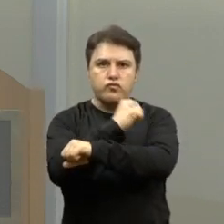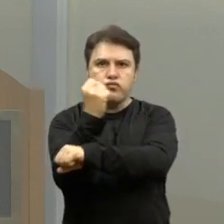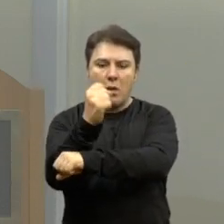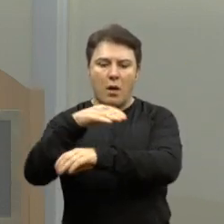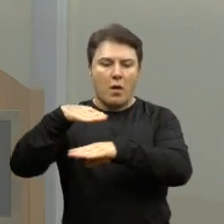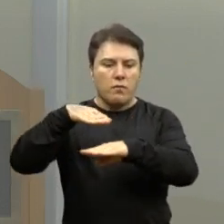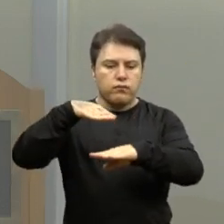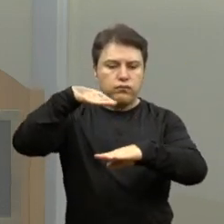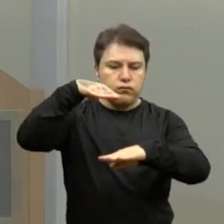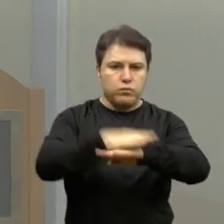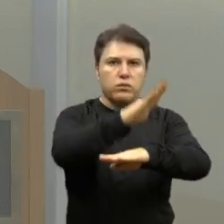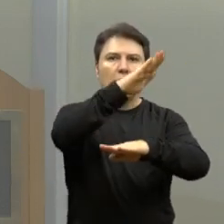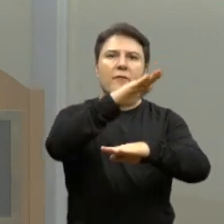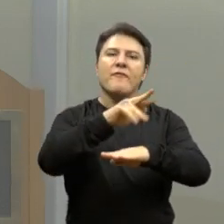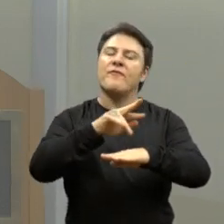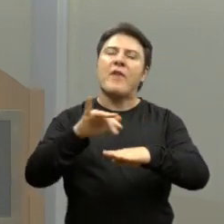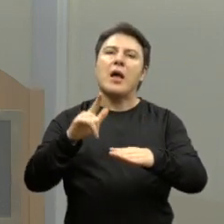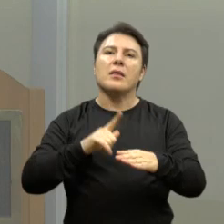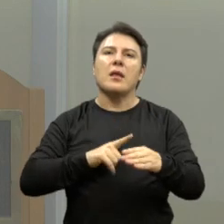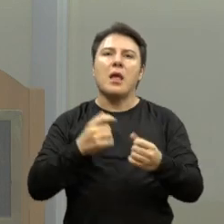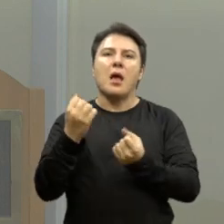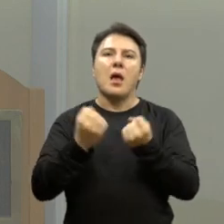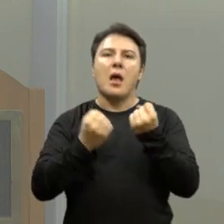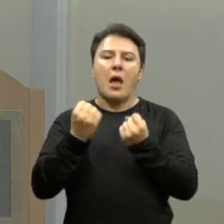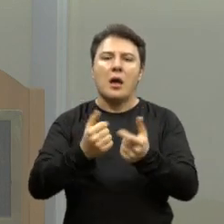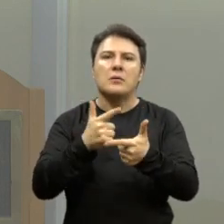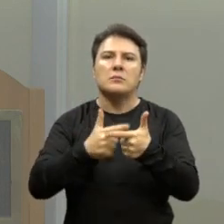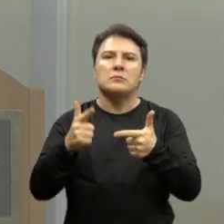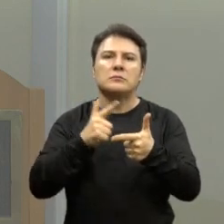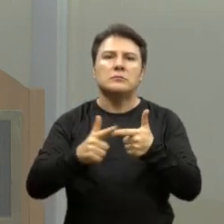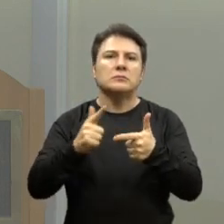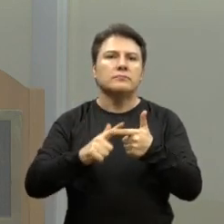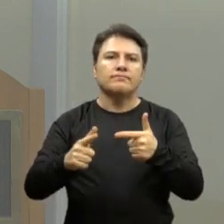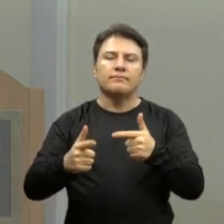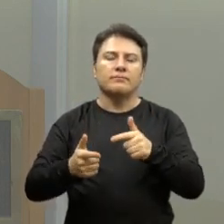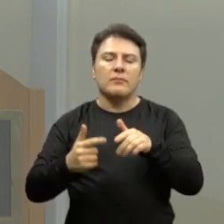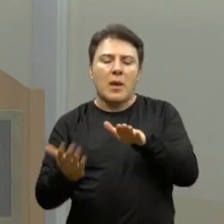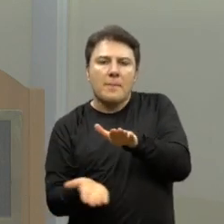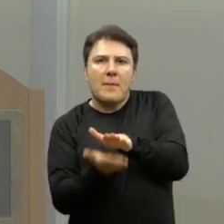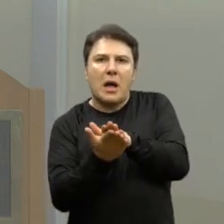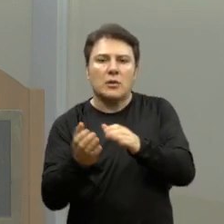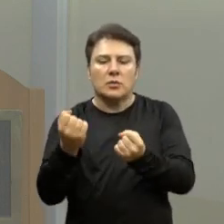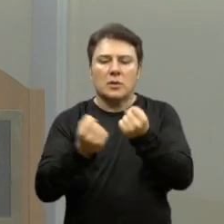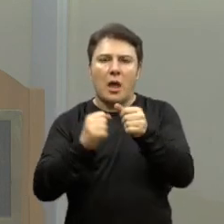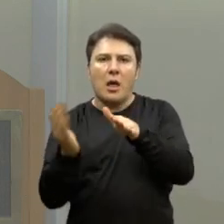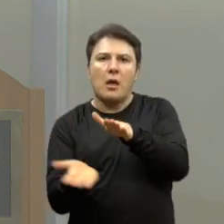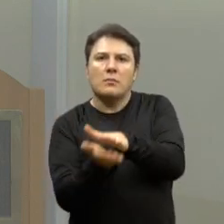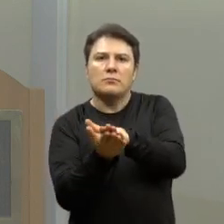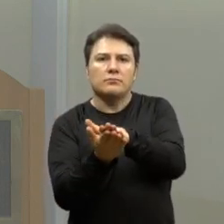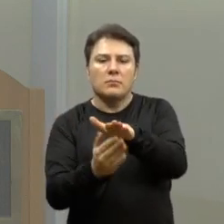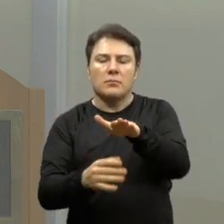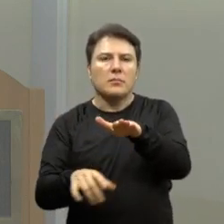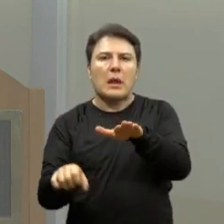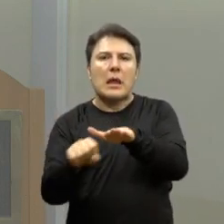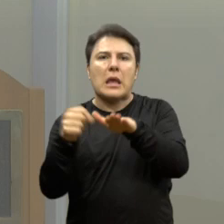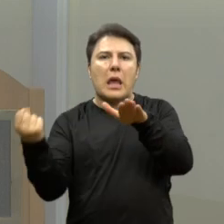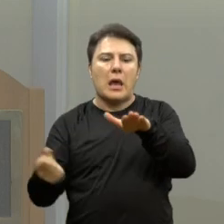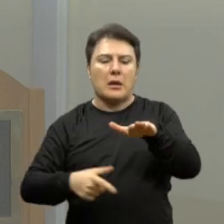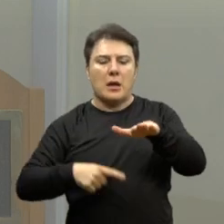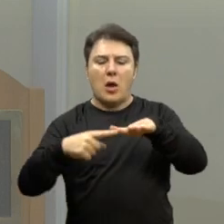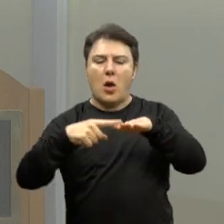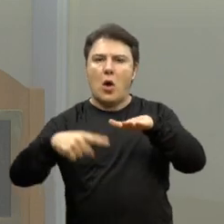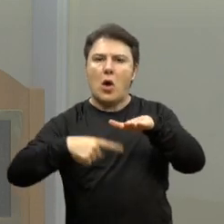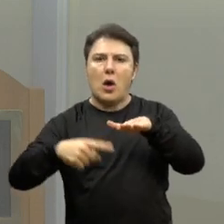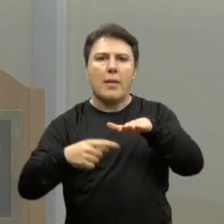deixar ali um prejuízo, para-choque, cardã, escapamento. E aí, é roda que